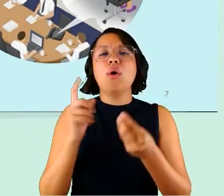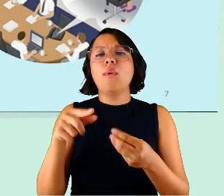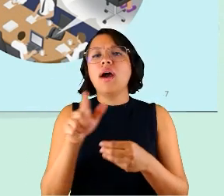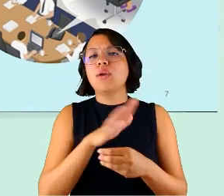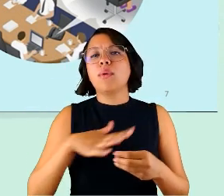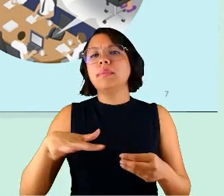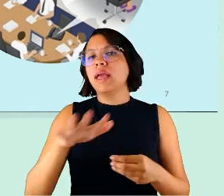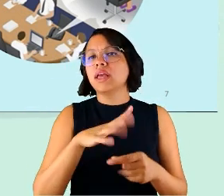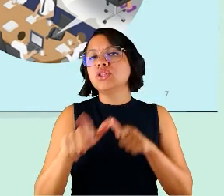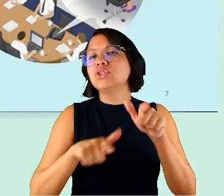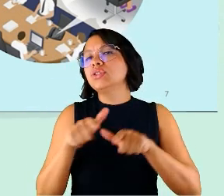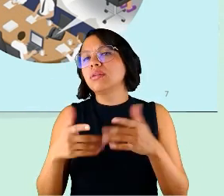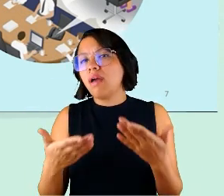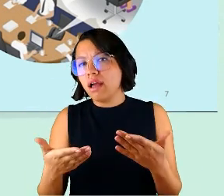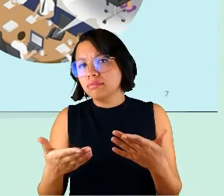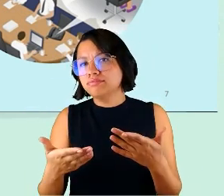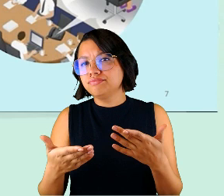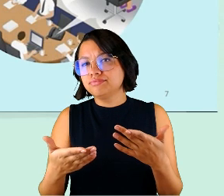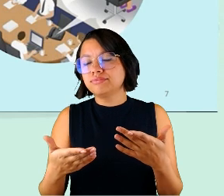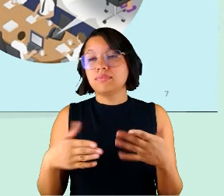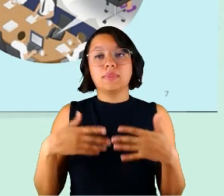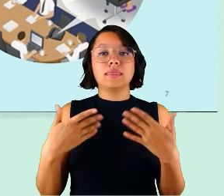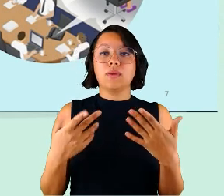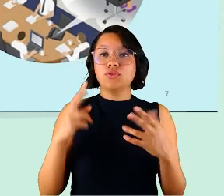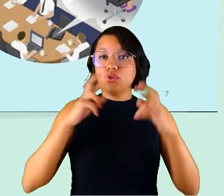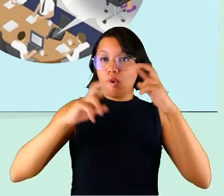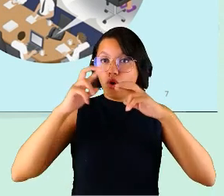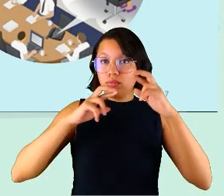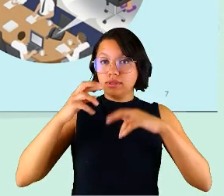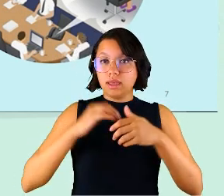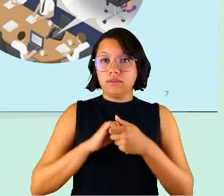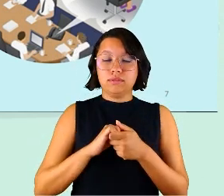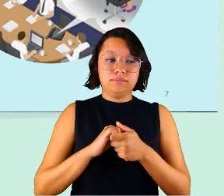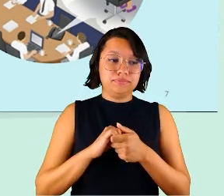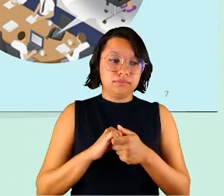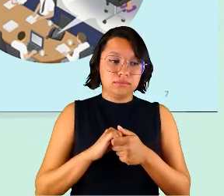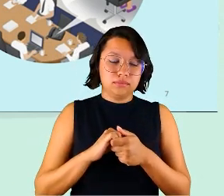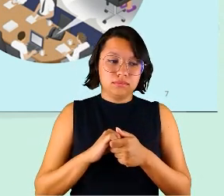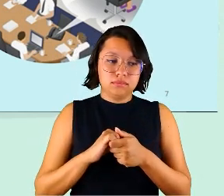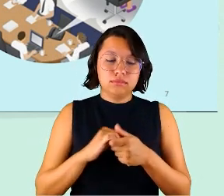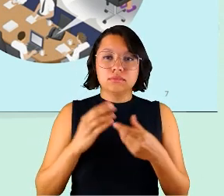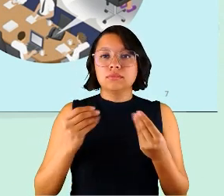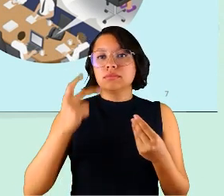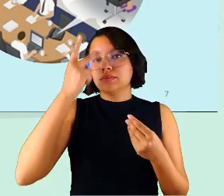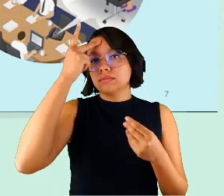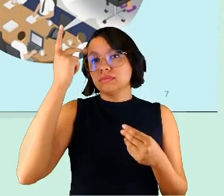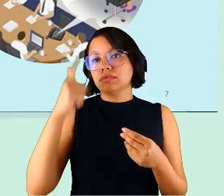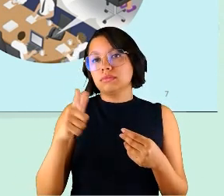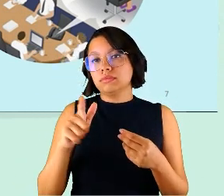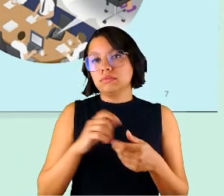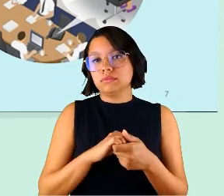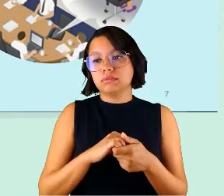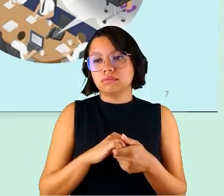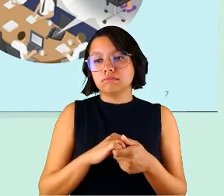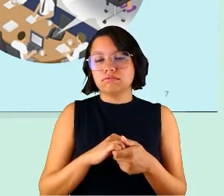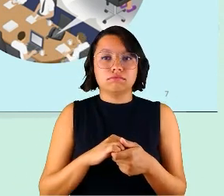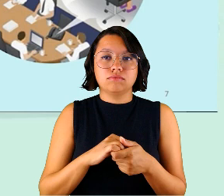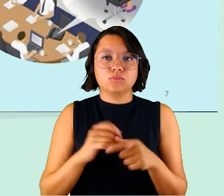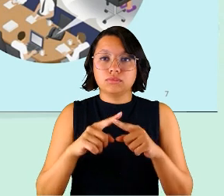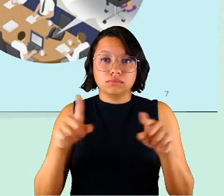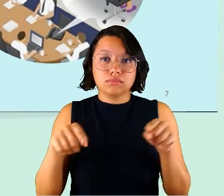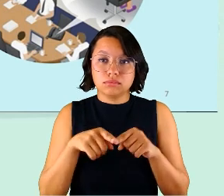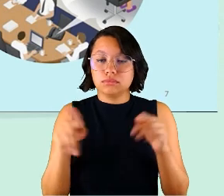como é que era o ambiente de trabalho delas. Então, a gente vai observar que muitas pessoas não tinham um